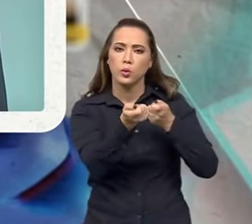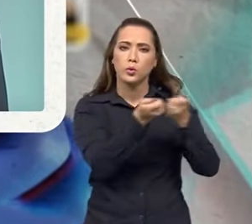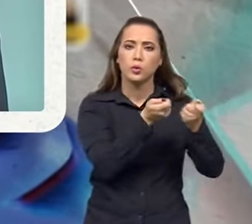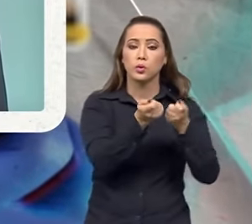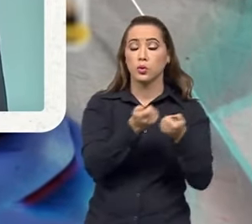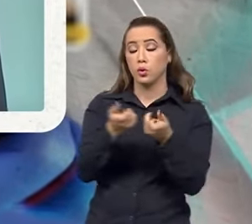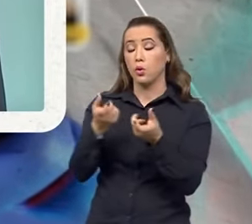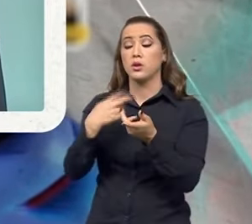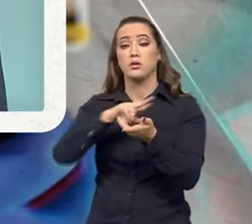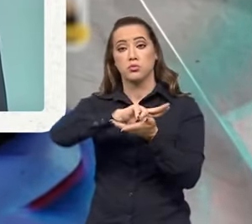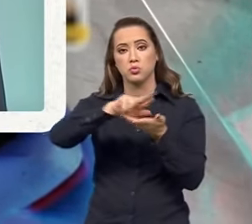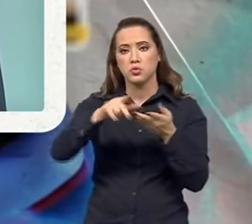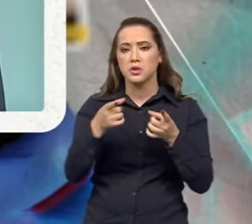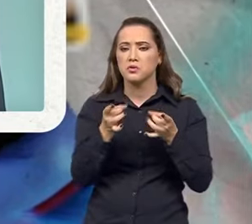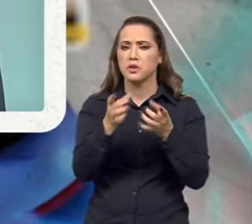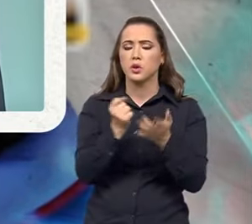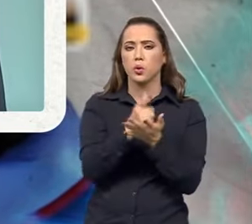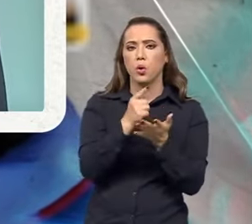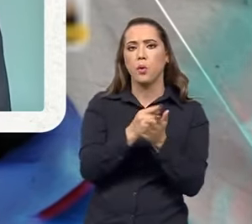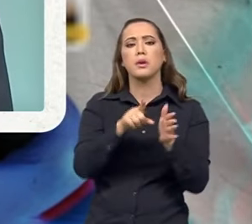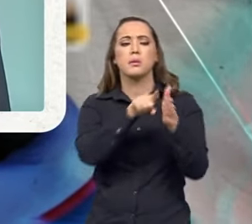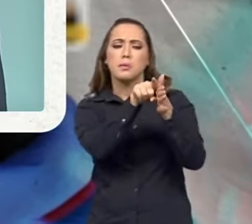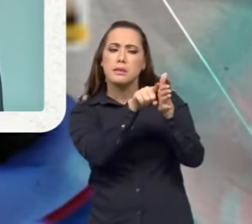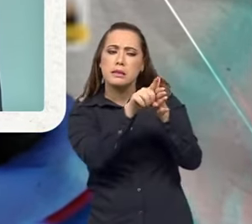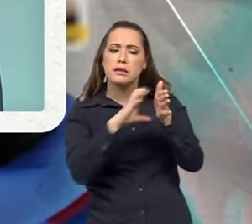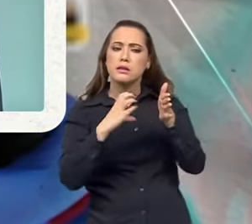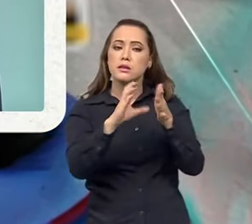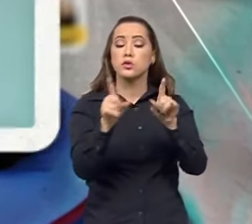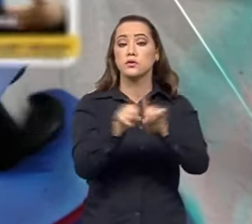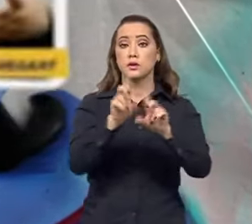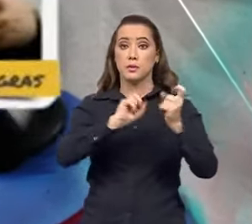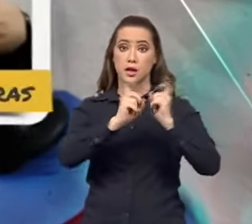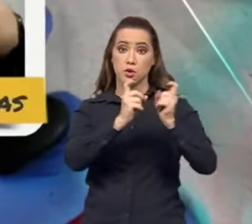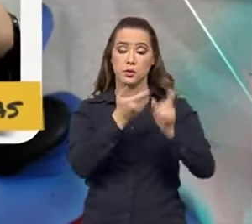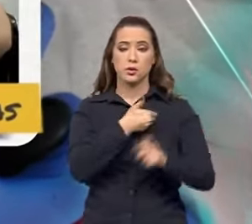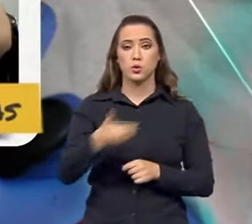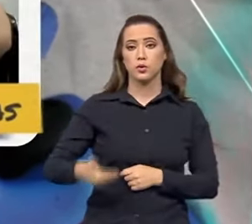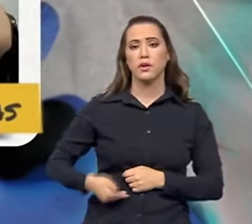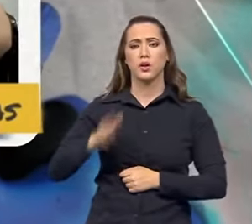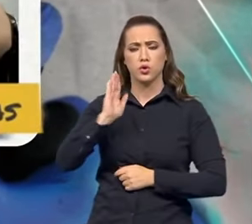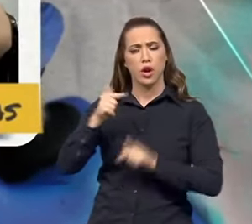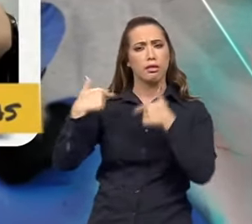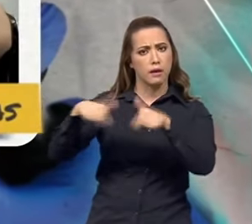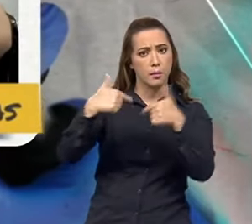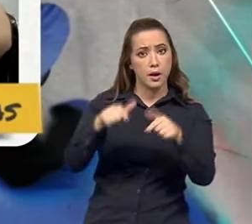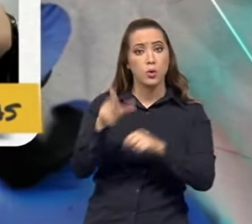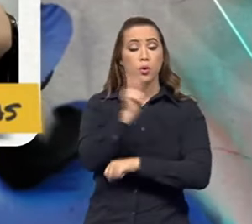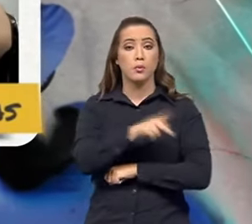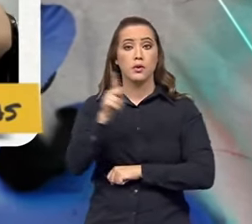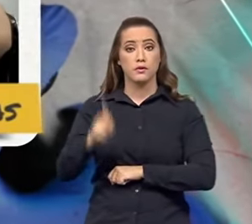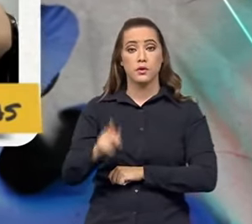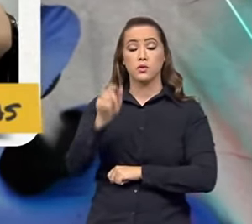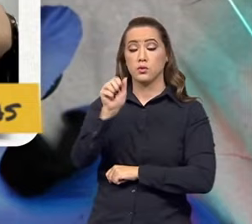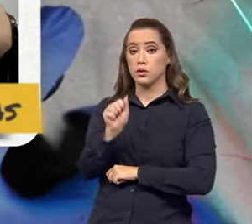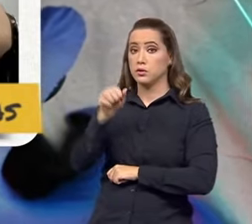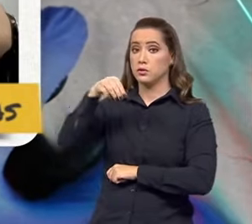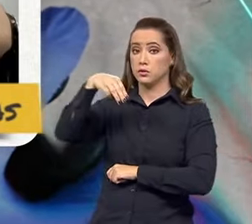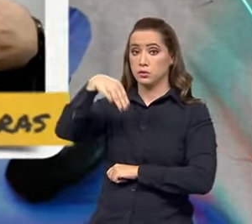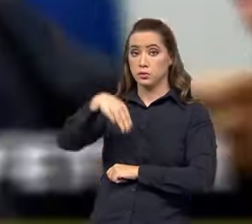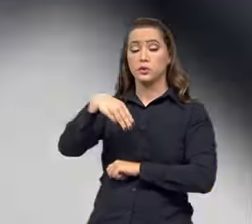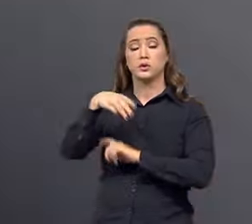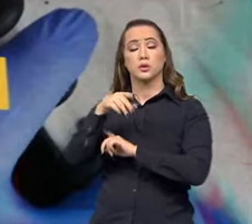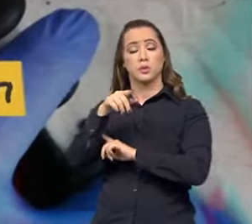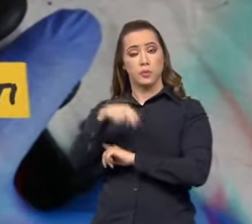de mercado, pesquisa científica e administração pública. Já atuou como professor da Academia Militar das Agulhas